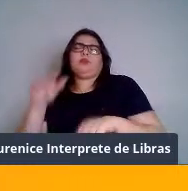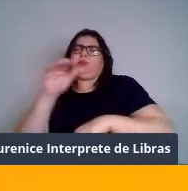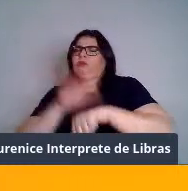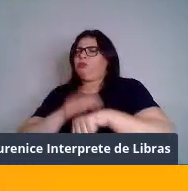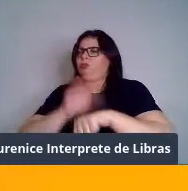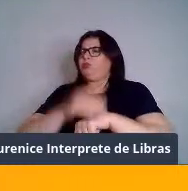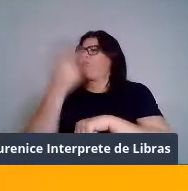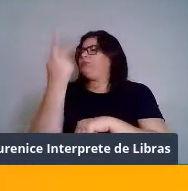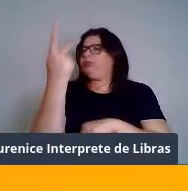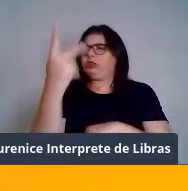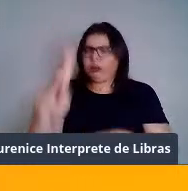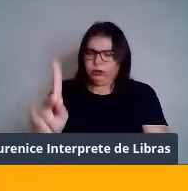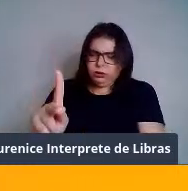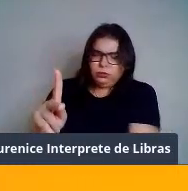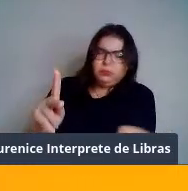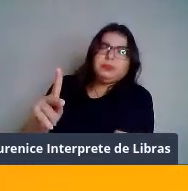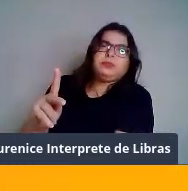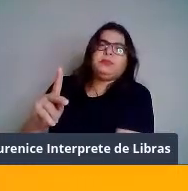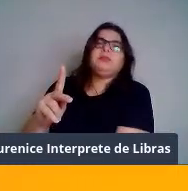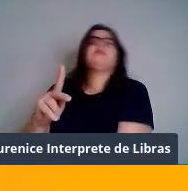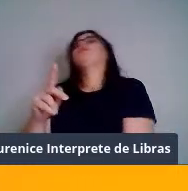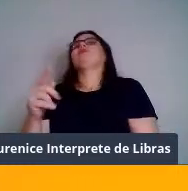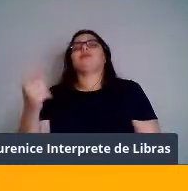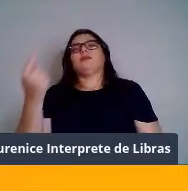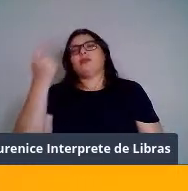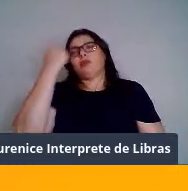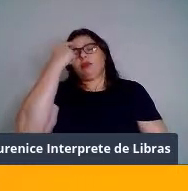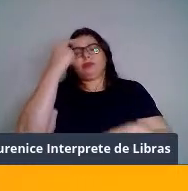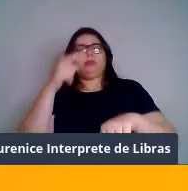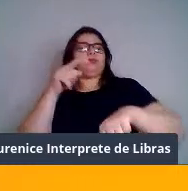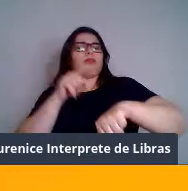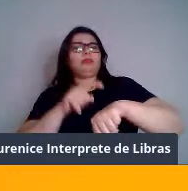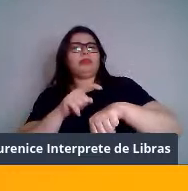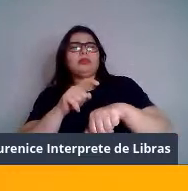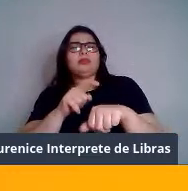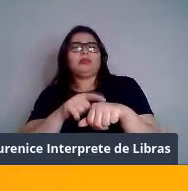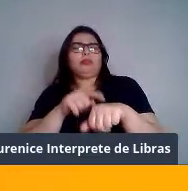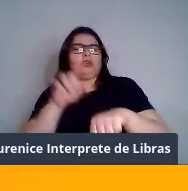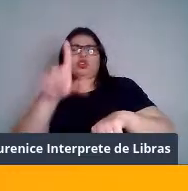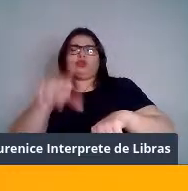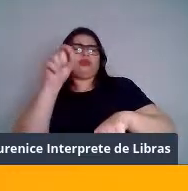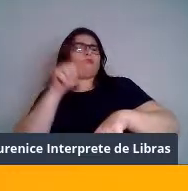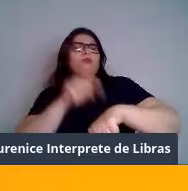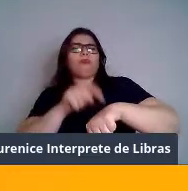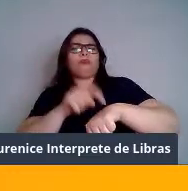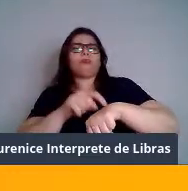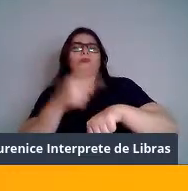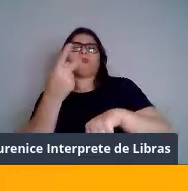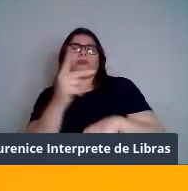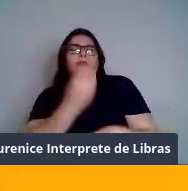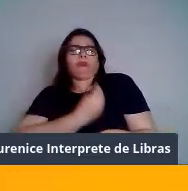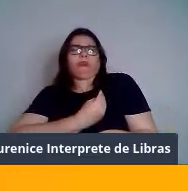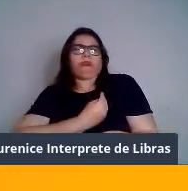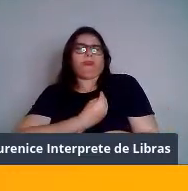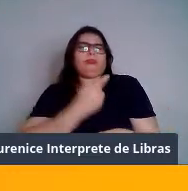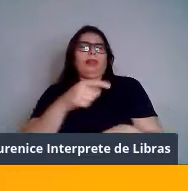físico como um horário primordial no seu dia, certo? Ele que vai ser